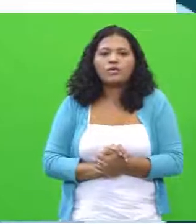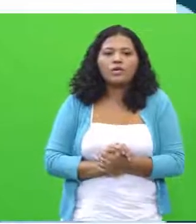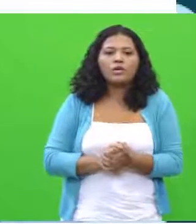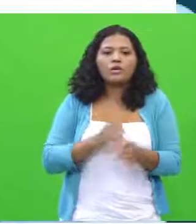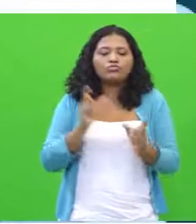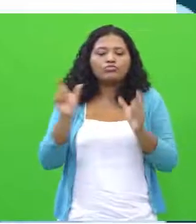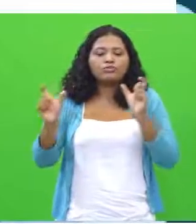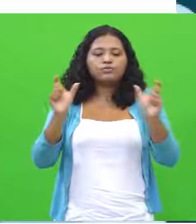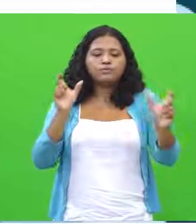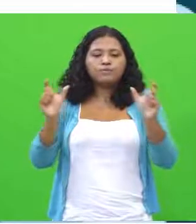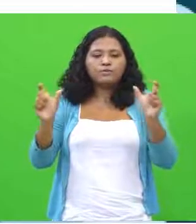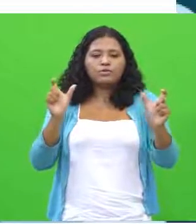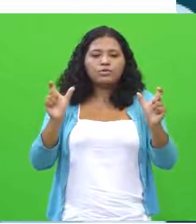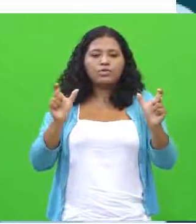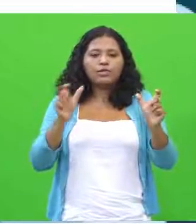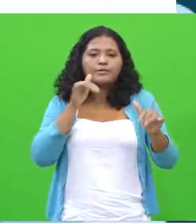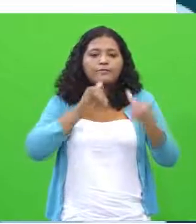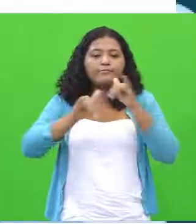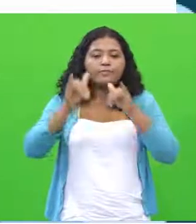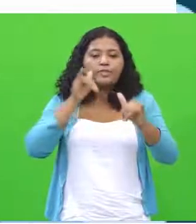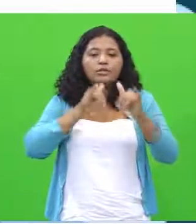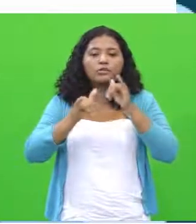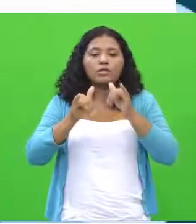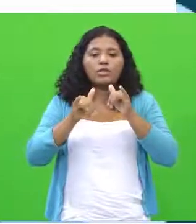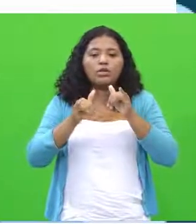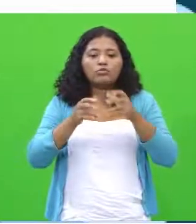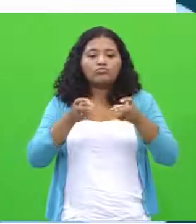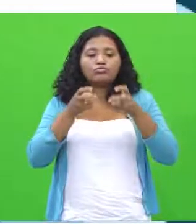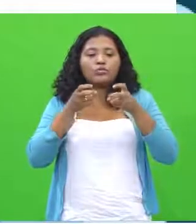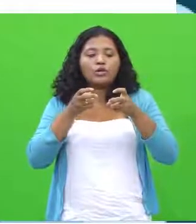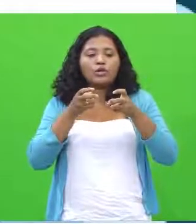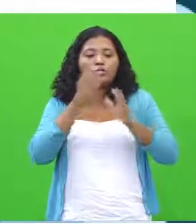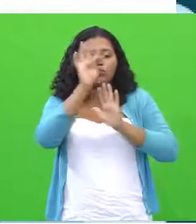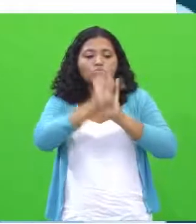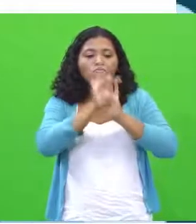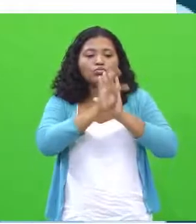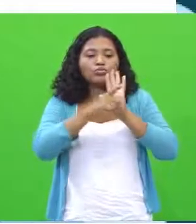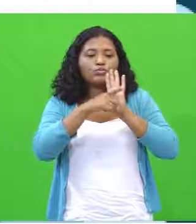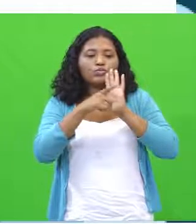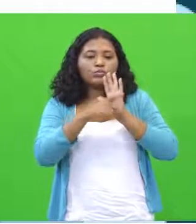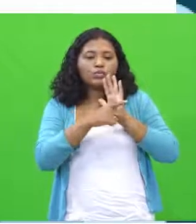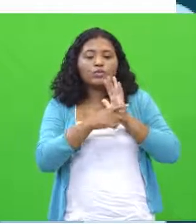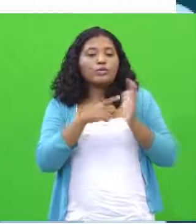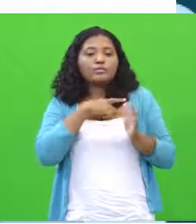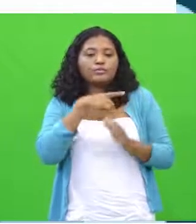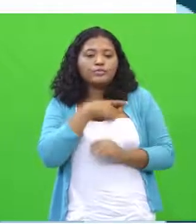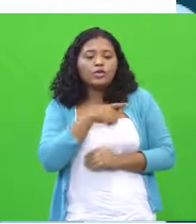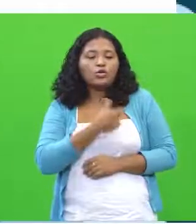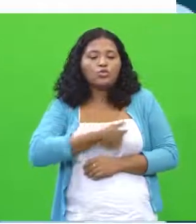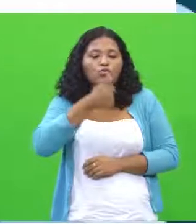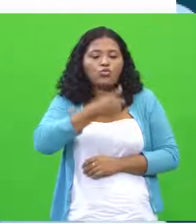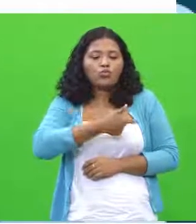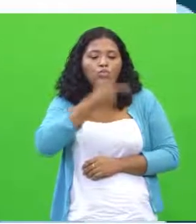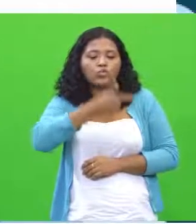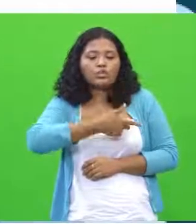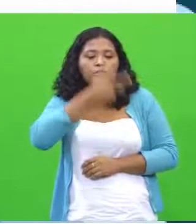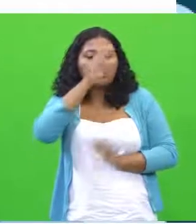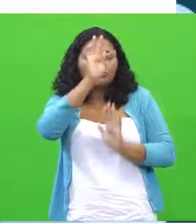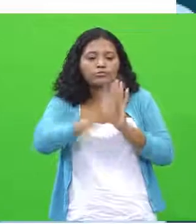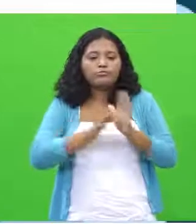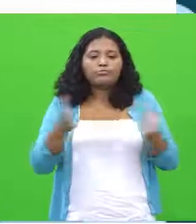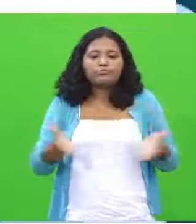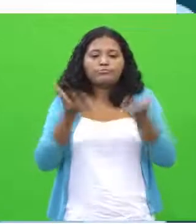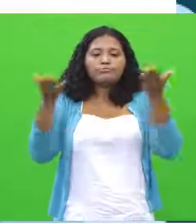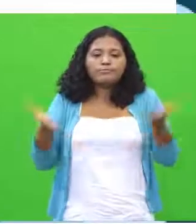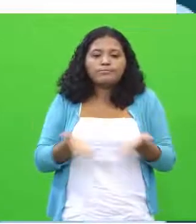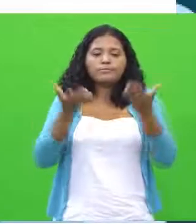palavras, diante dessas informações que são contempladas no texto motivador 1, 2 e 3, o que eu